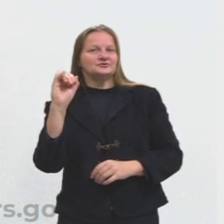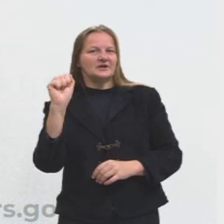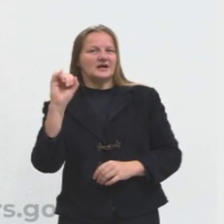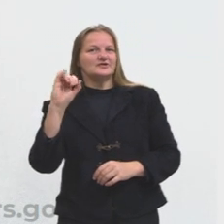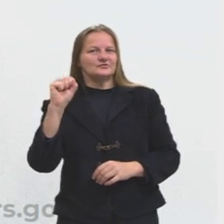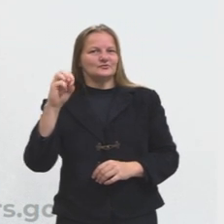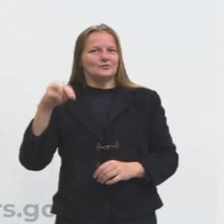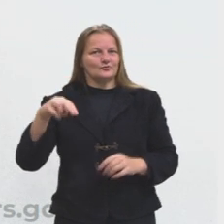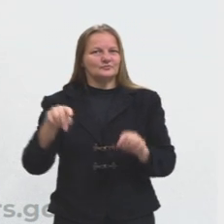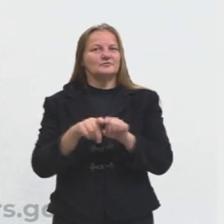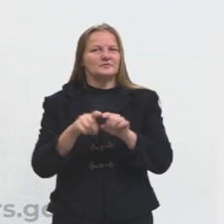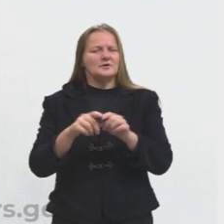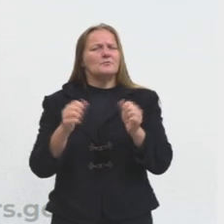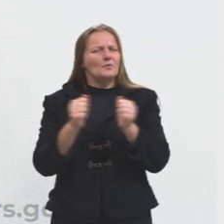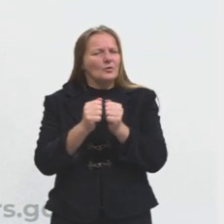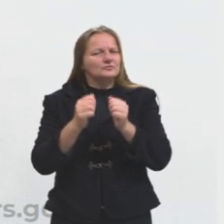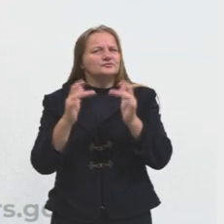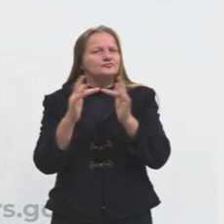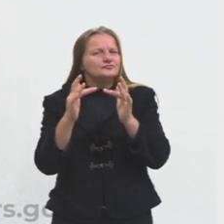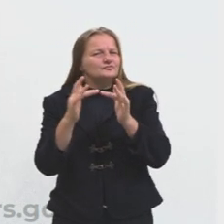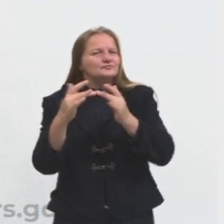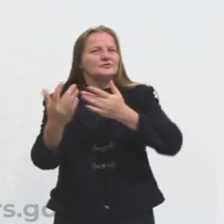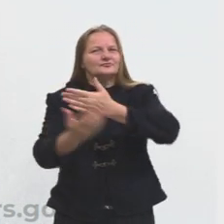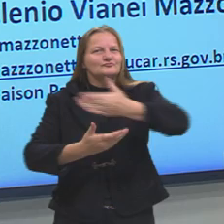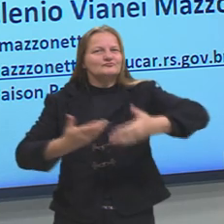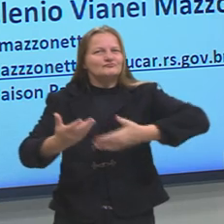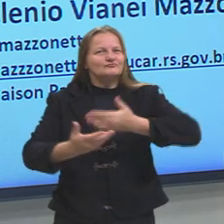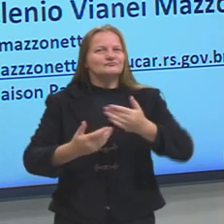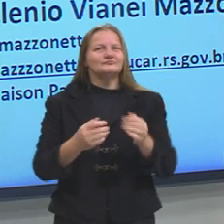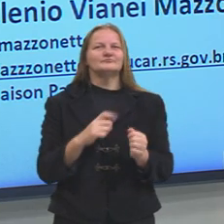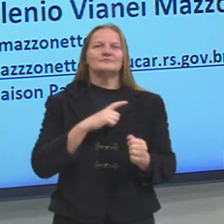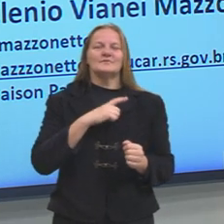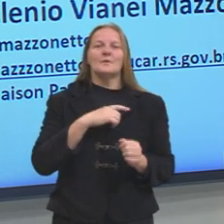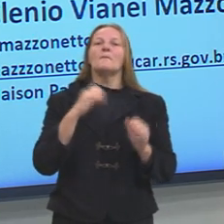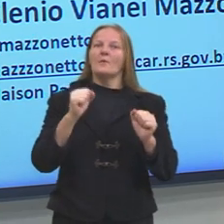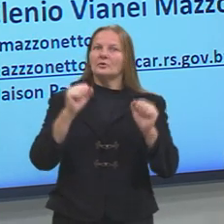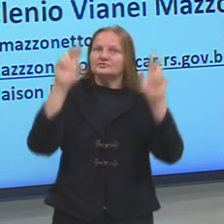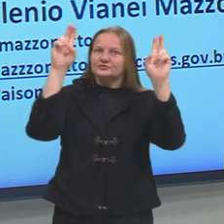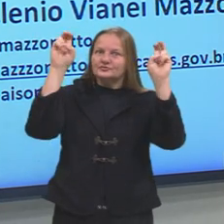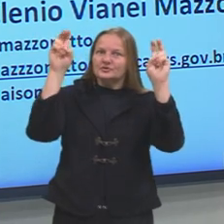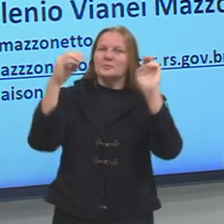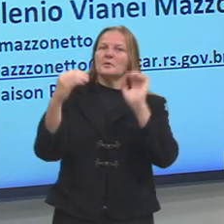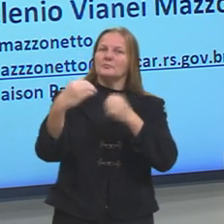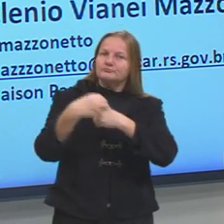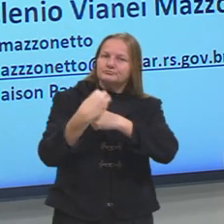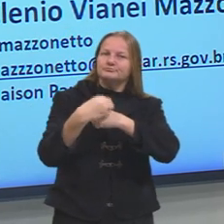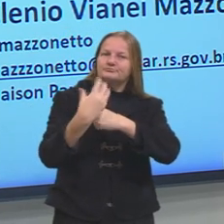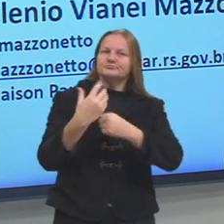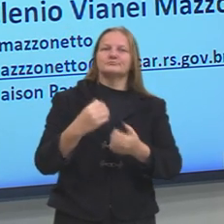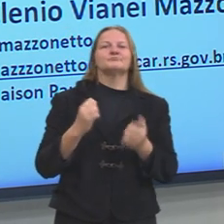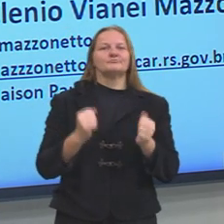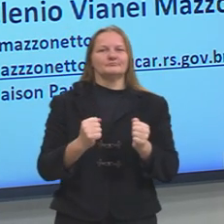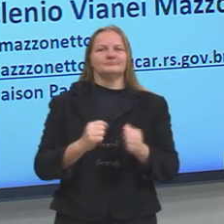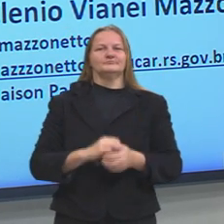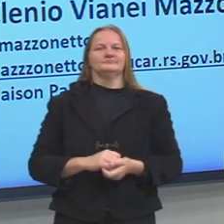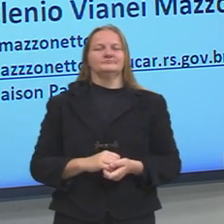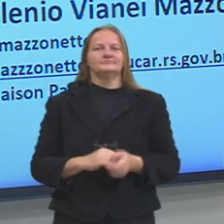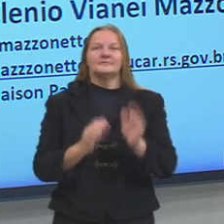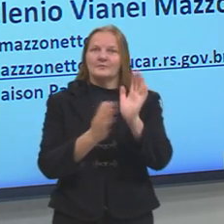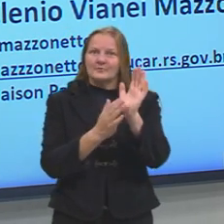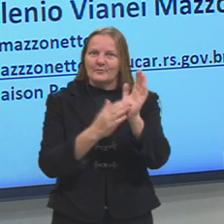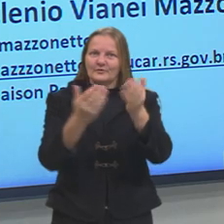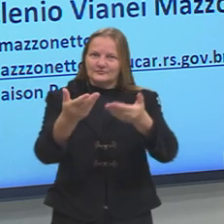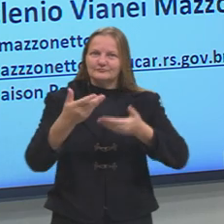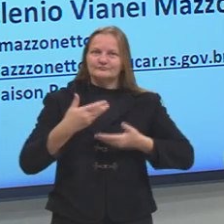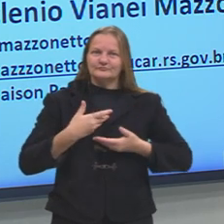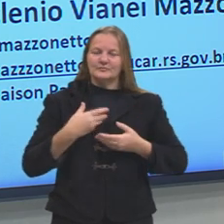Por favor, nos procure, entre em contato com nós, sugira algum tema, possa você, alguma temática que você, que